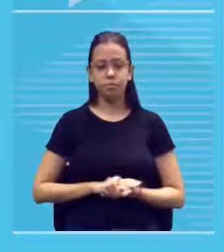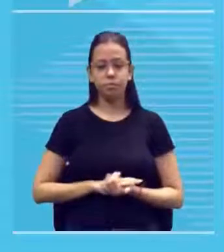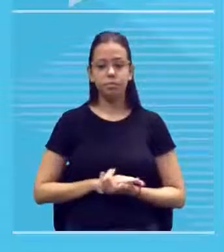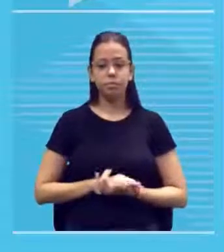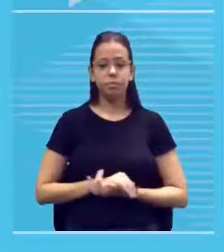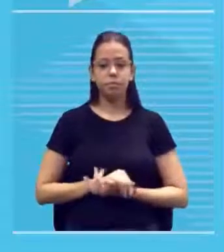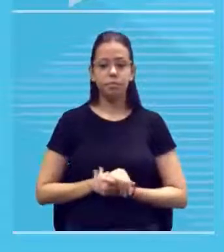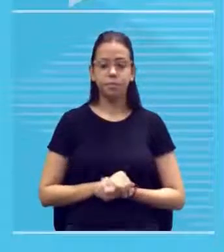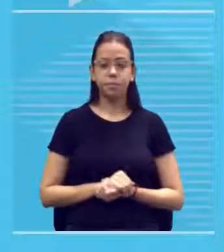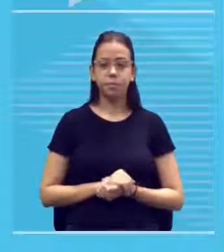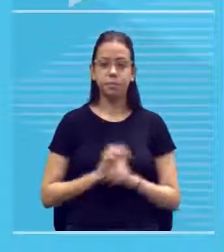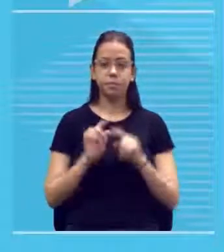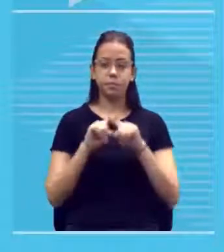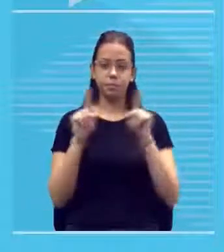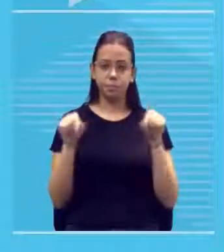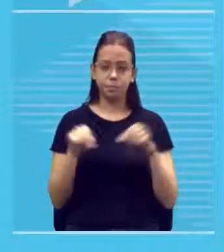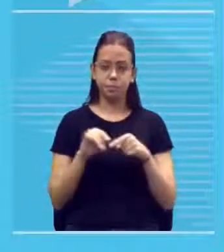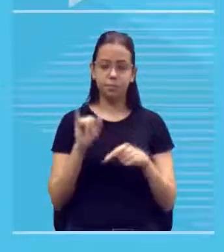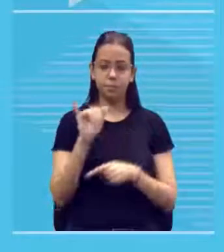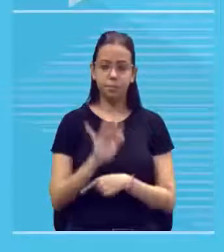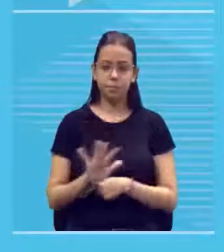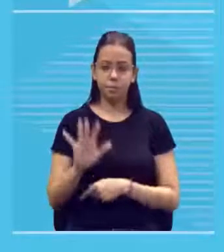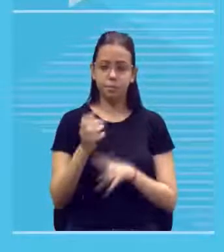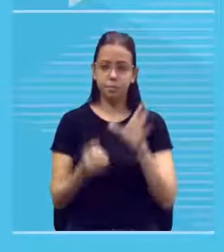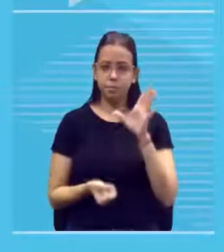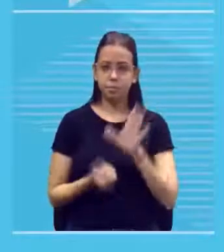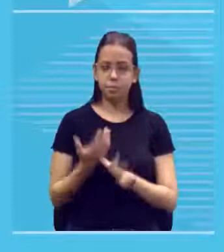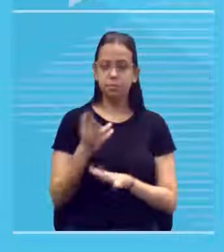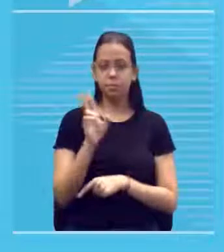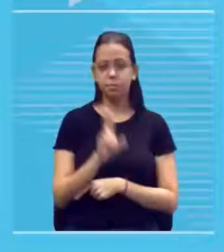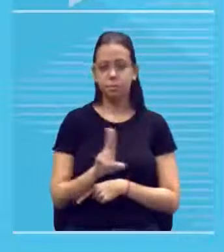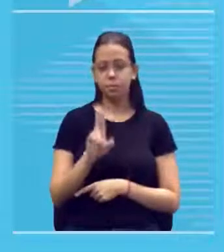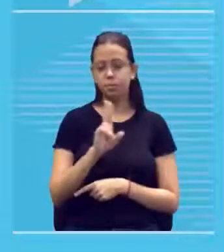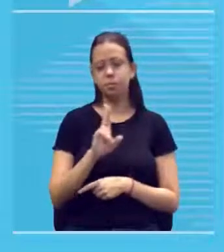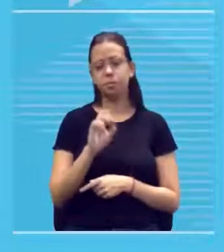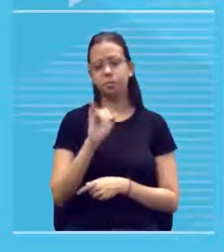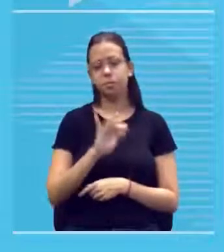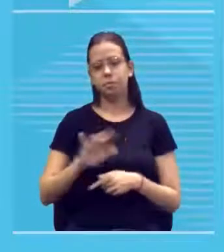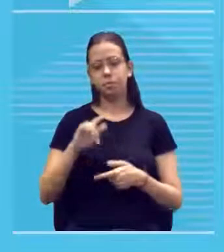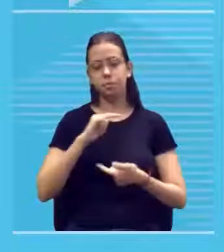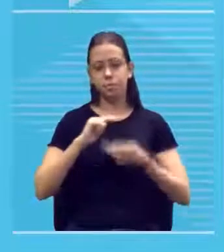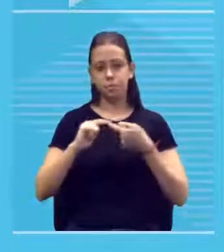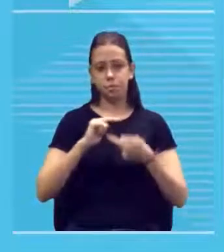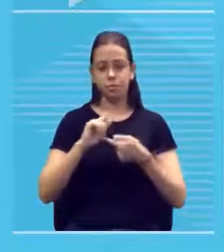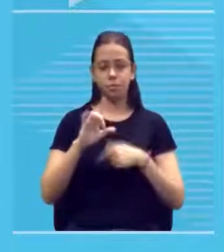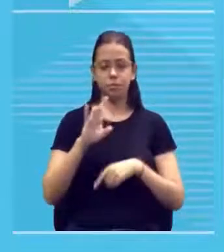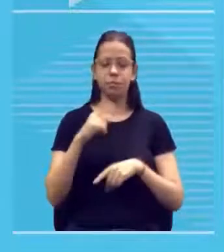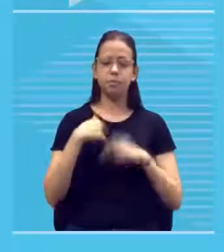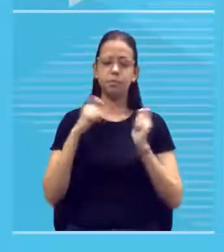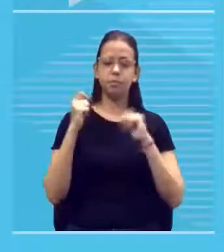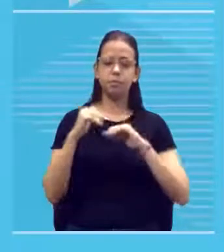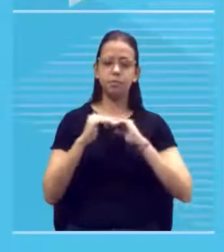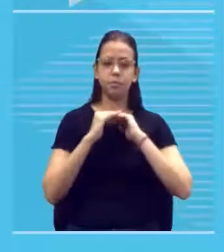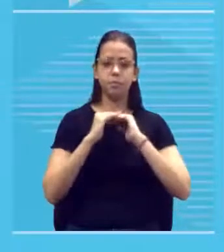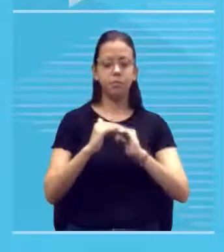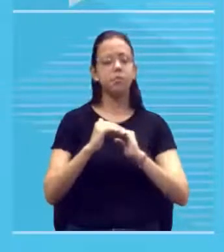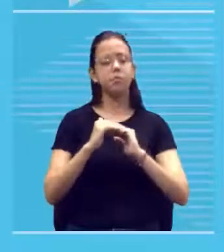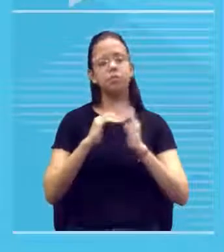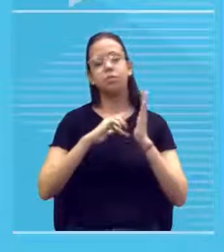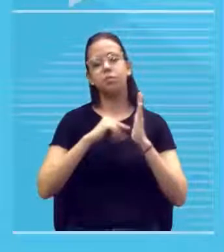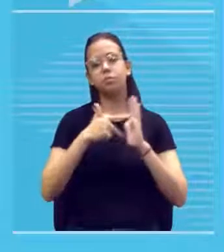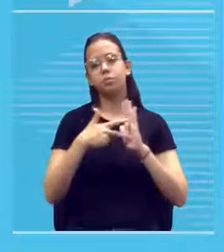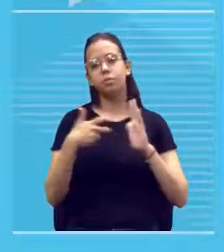quadro uma imagem uma figura construída a partir de figuras geométricas apenas eu universalizo a interpretação